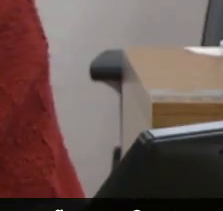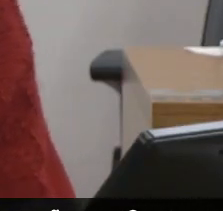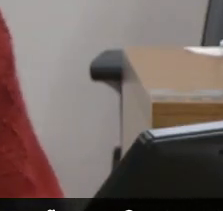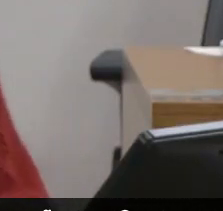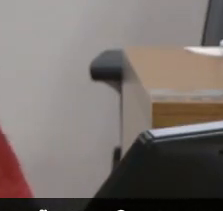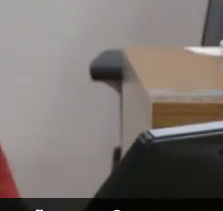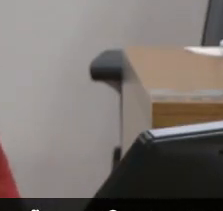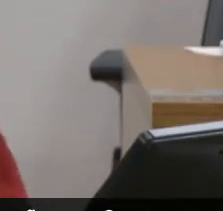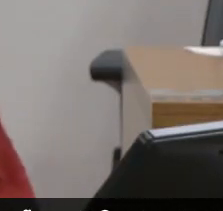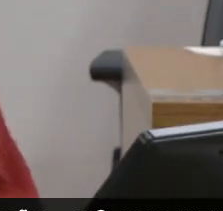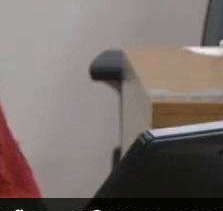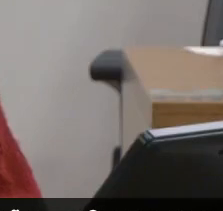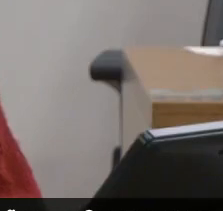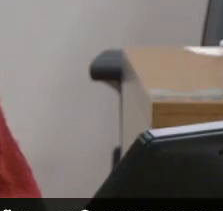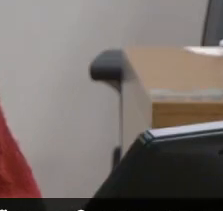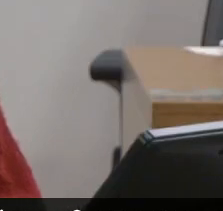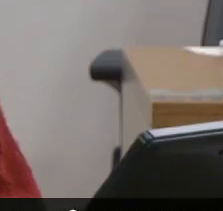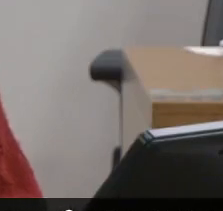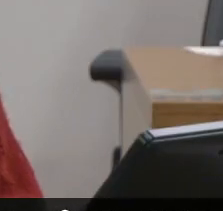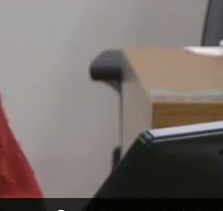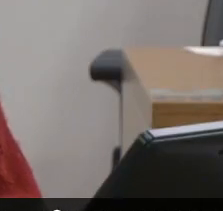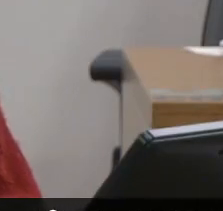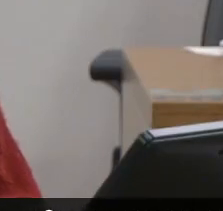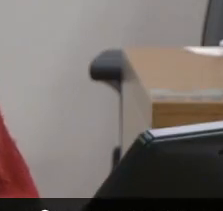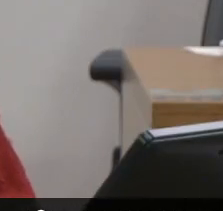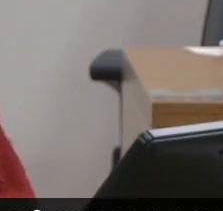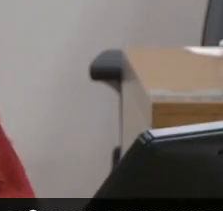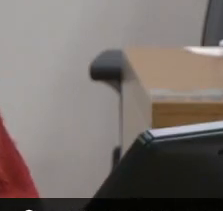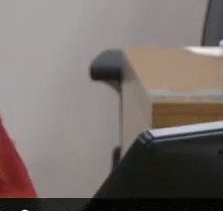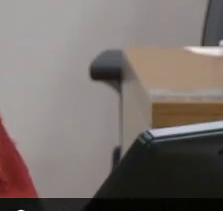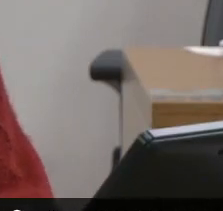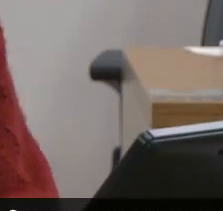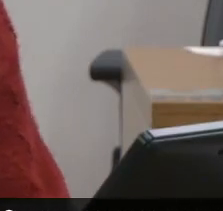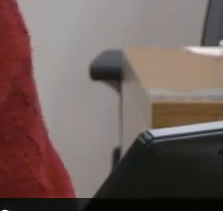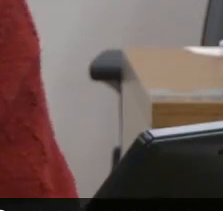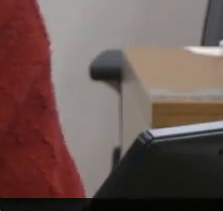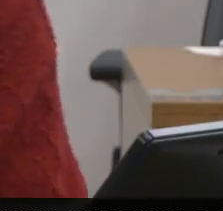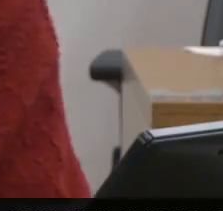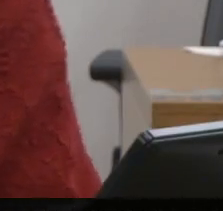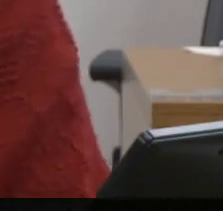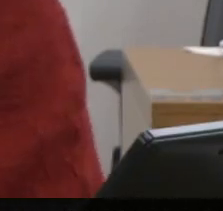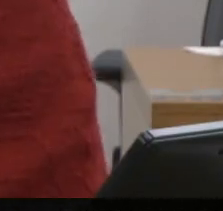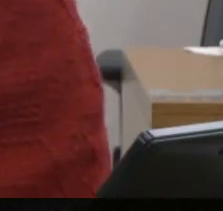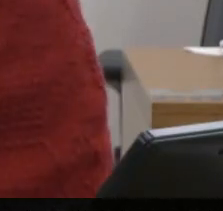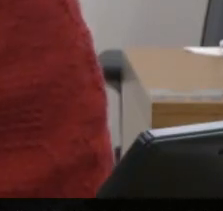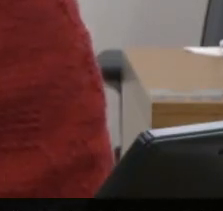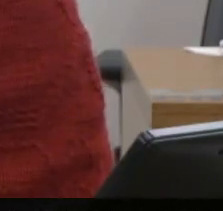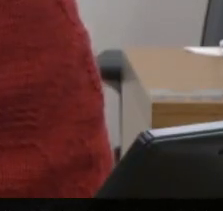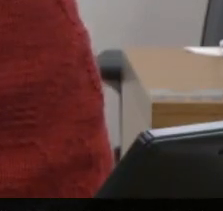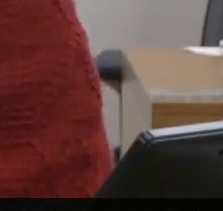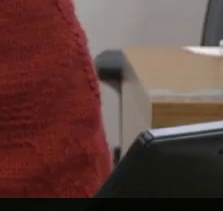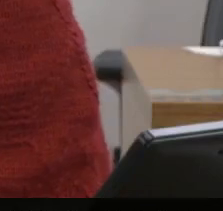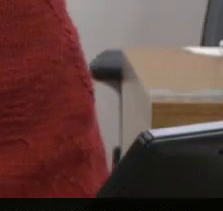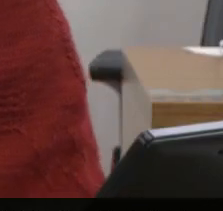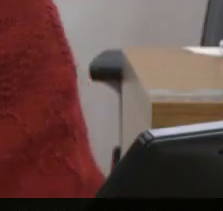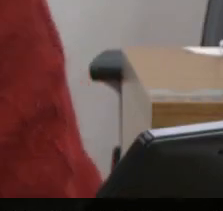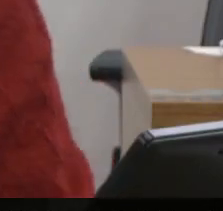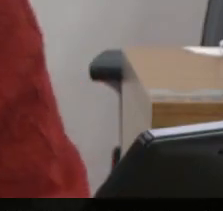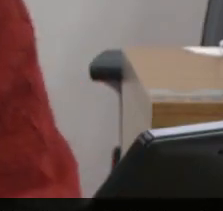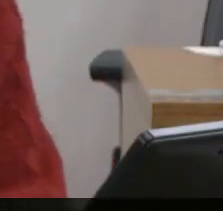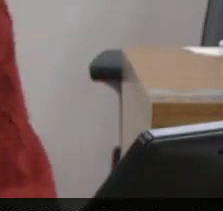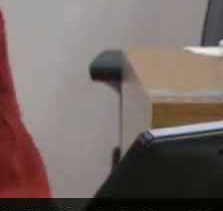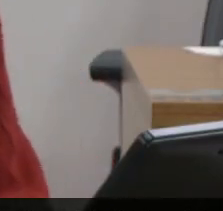e o cumprimento das metas e diretrizes do plano estadual de educação então nós teremos ainda mais um processo